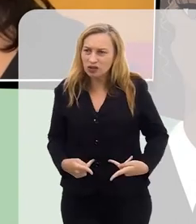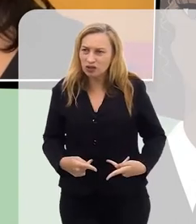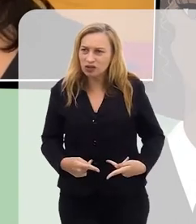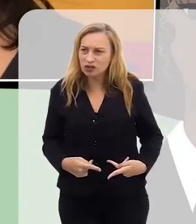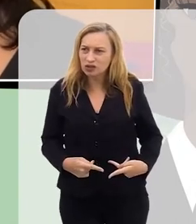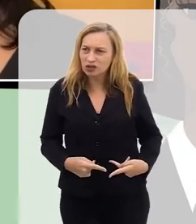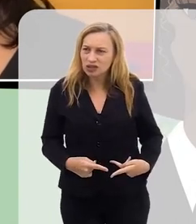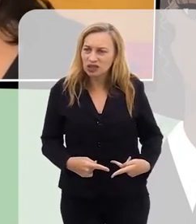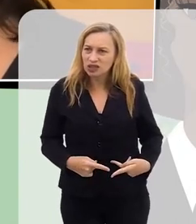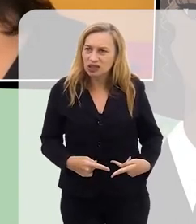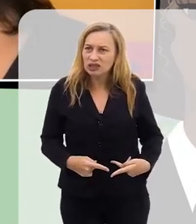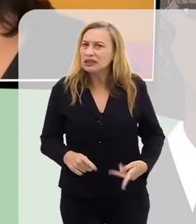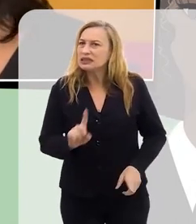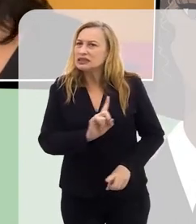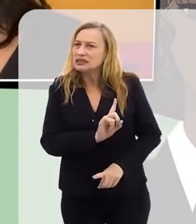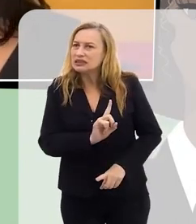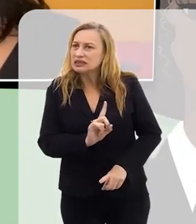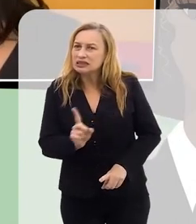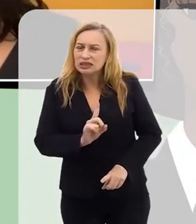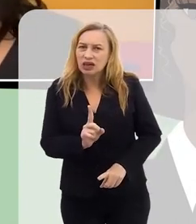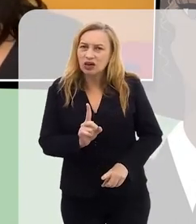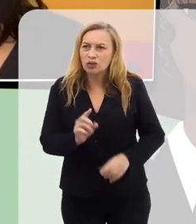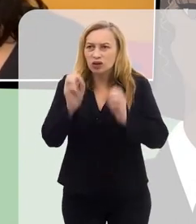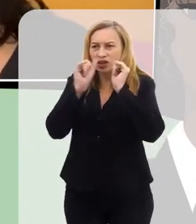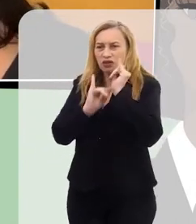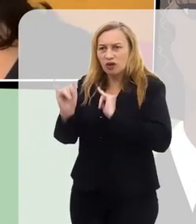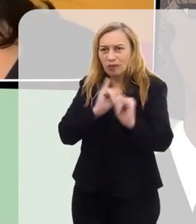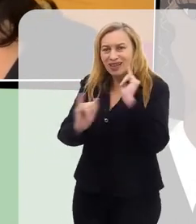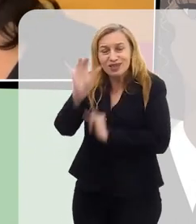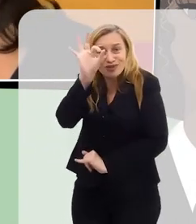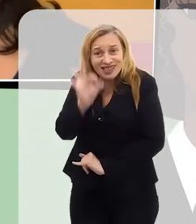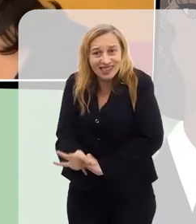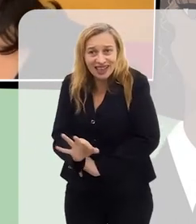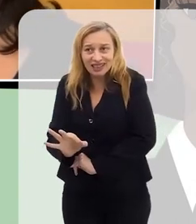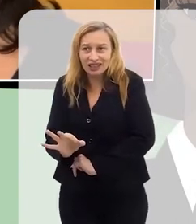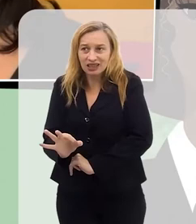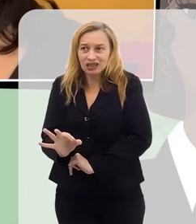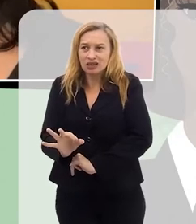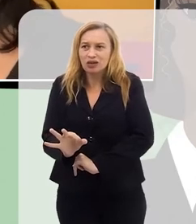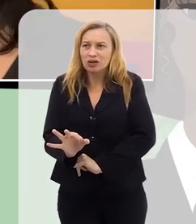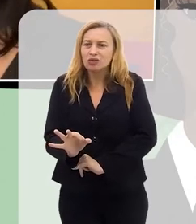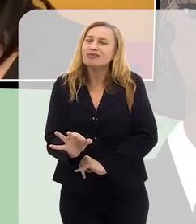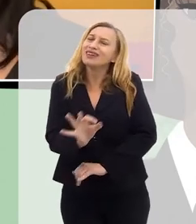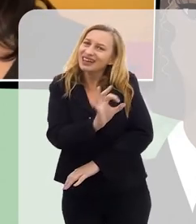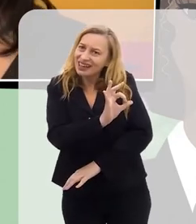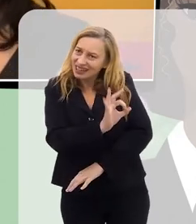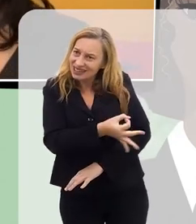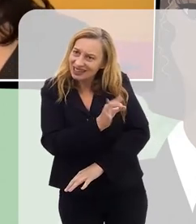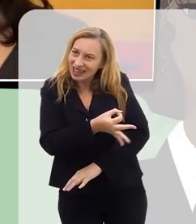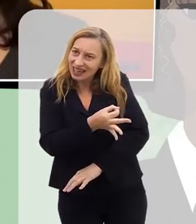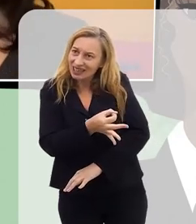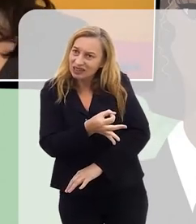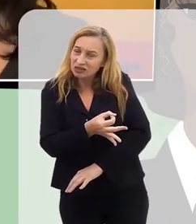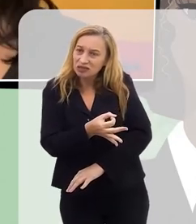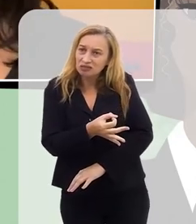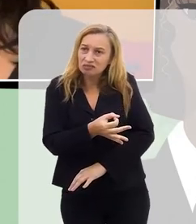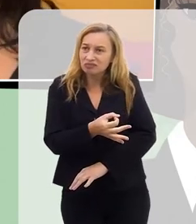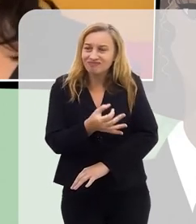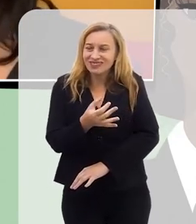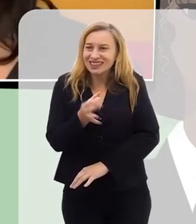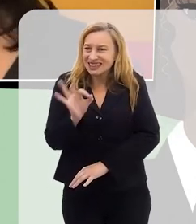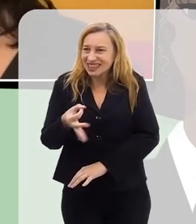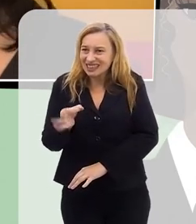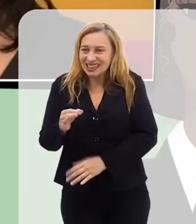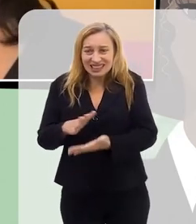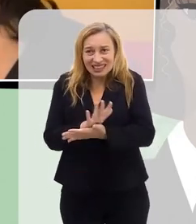eles, além de não dar o esclarecimento necessário, porque, claro, a gente não tem certeza